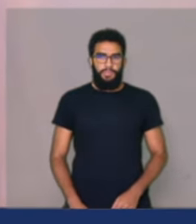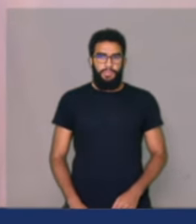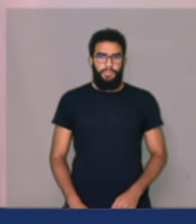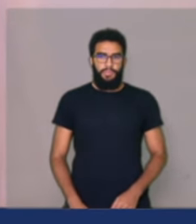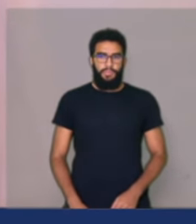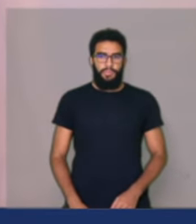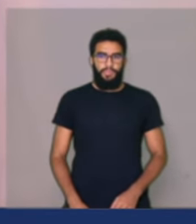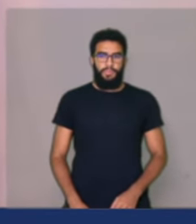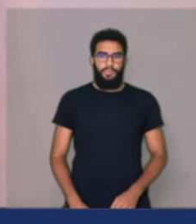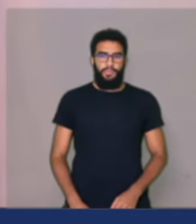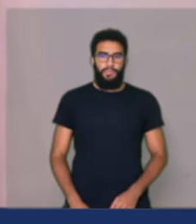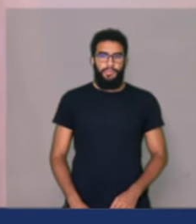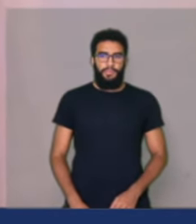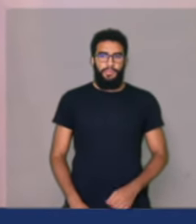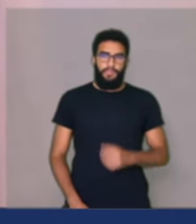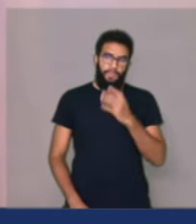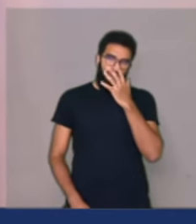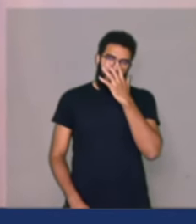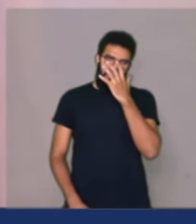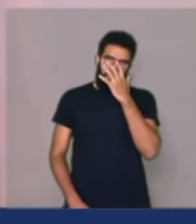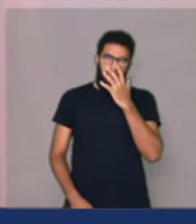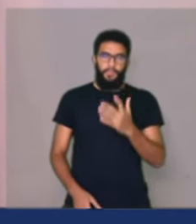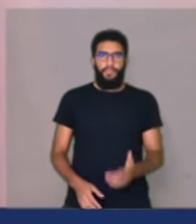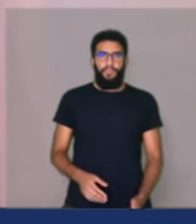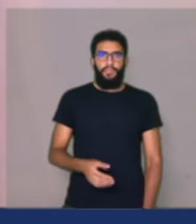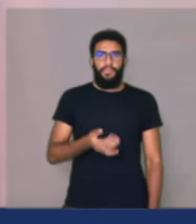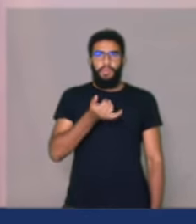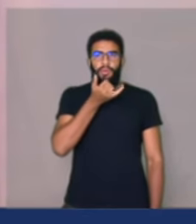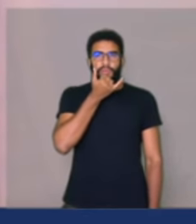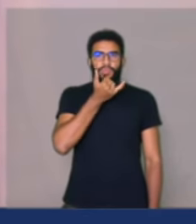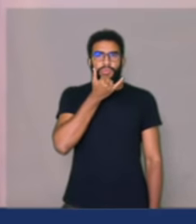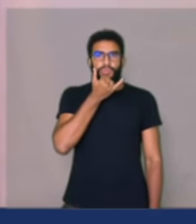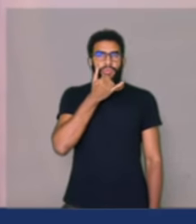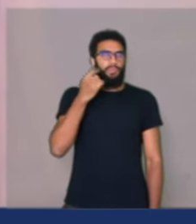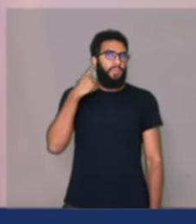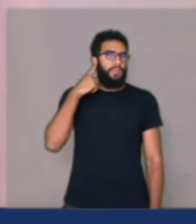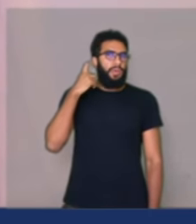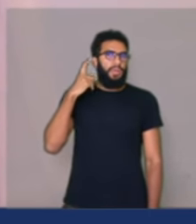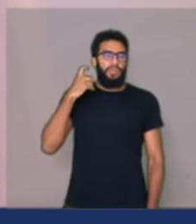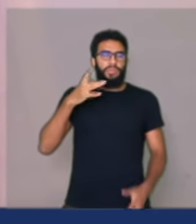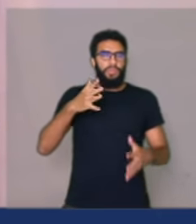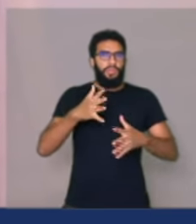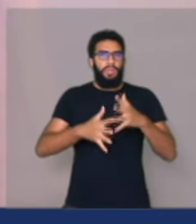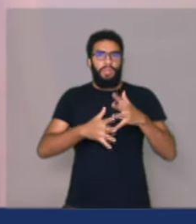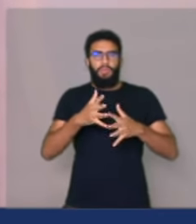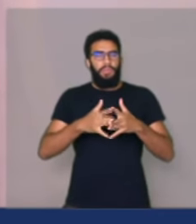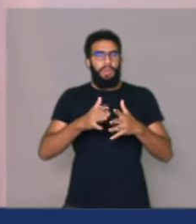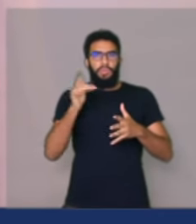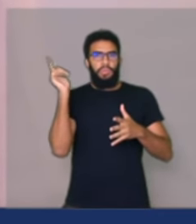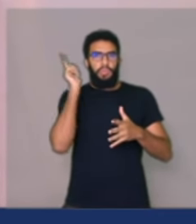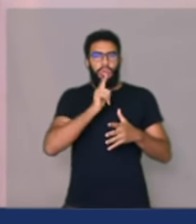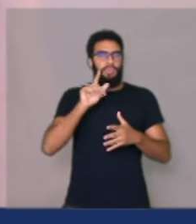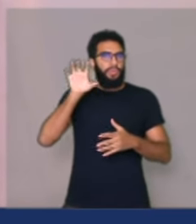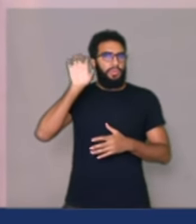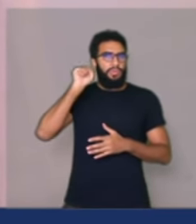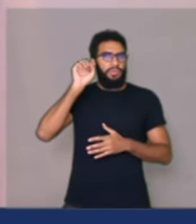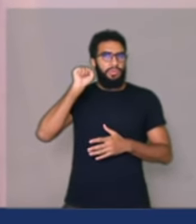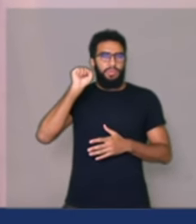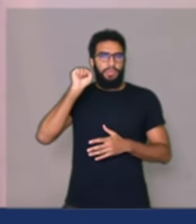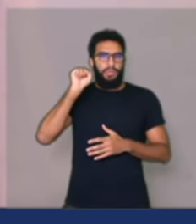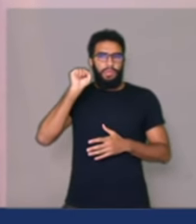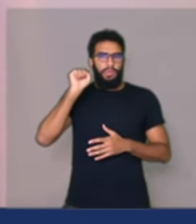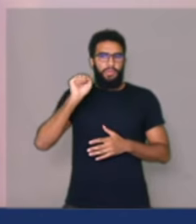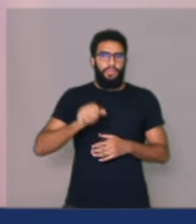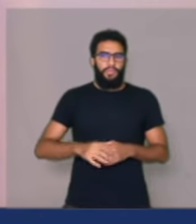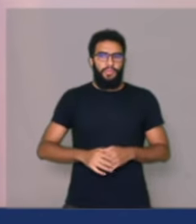vozes sejam recuadas aí na gola do Brasil e todos os demais meios de comunicação da Câmara. Senhor presidente, hoje